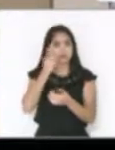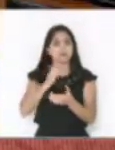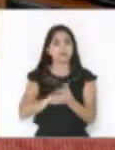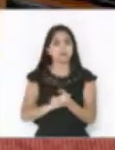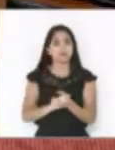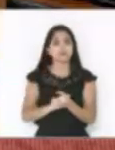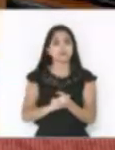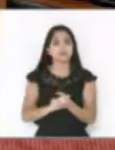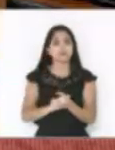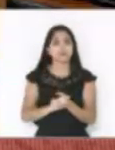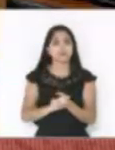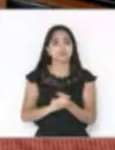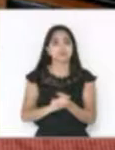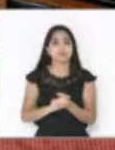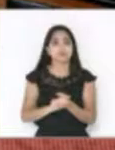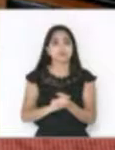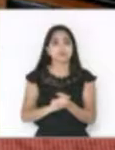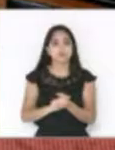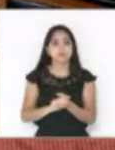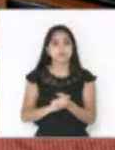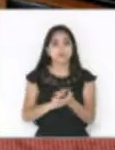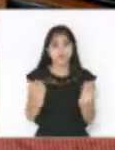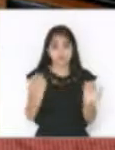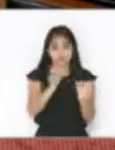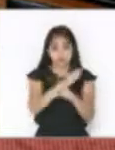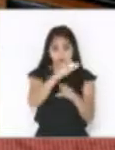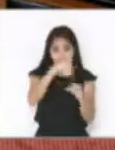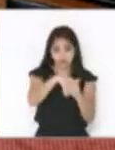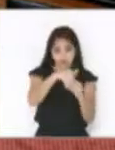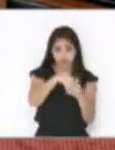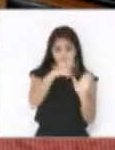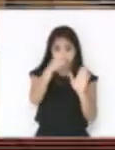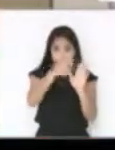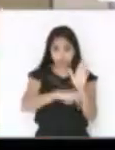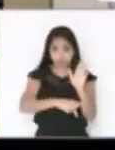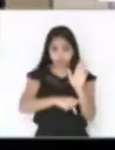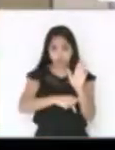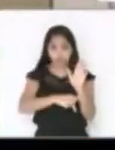Senhor presidente, o meu assunto é após a votação desse projeto, senhor presidente.